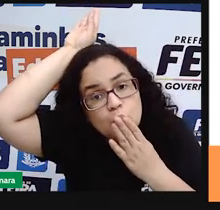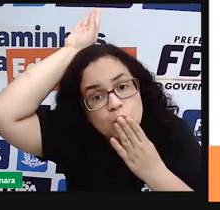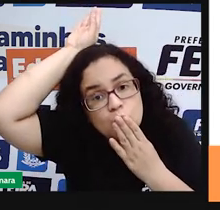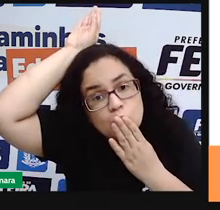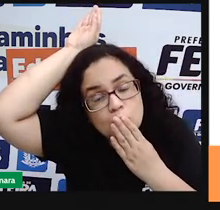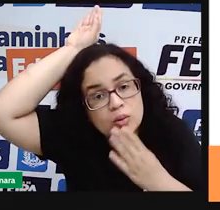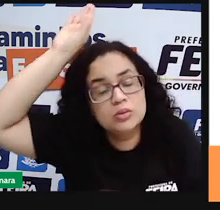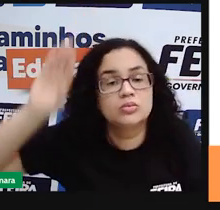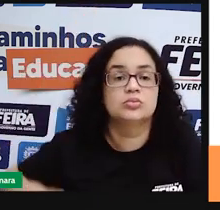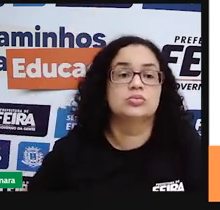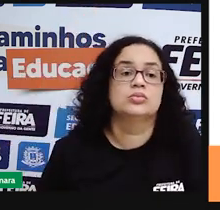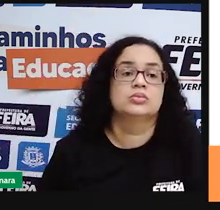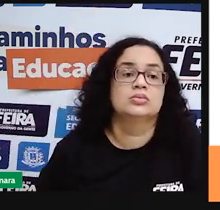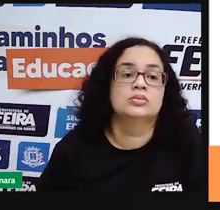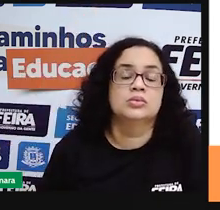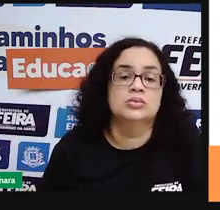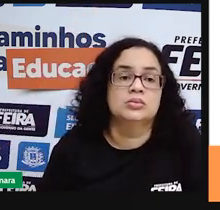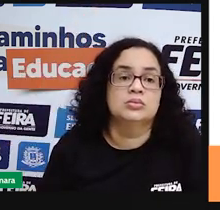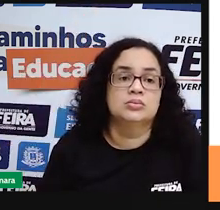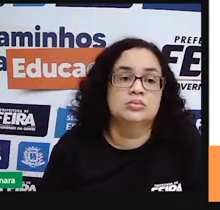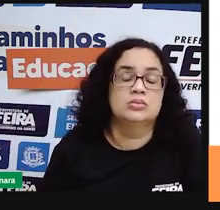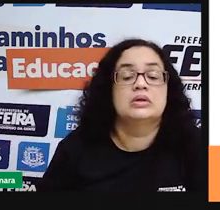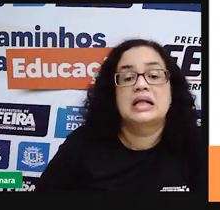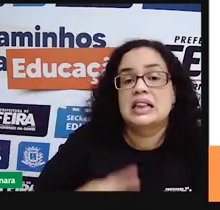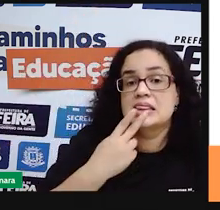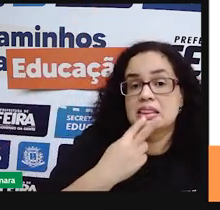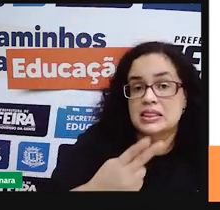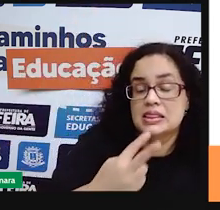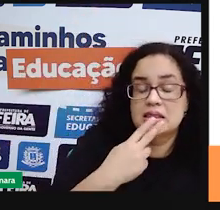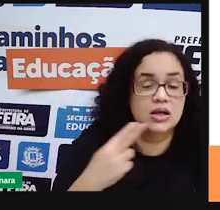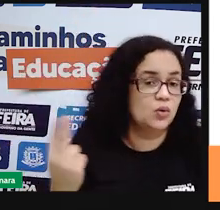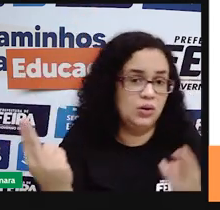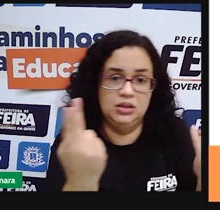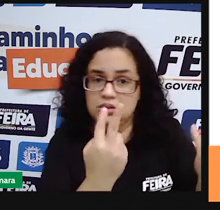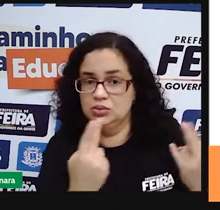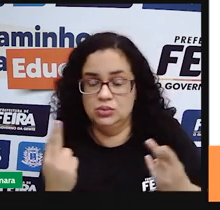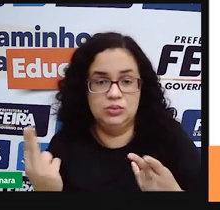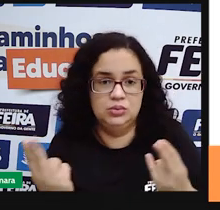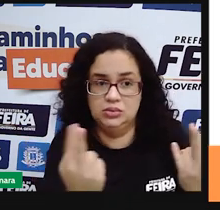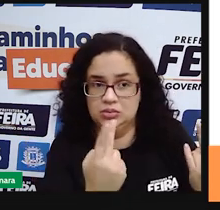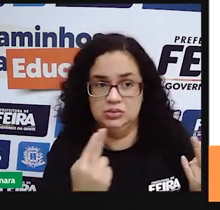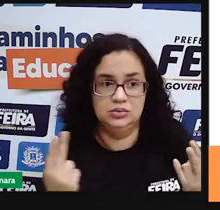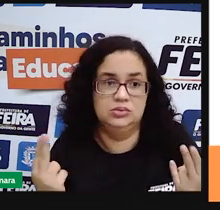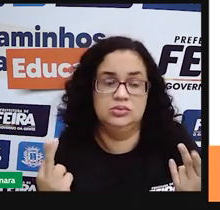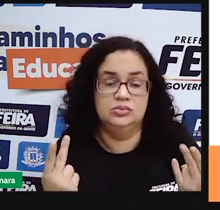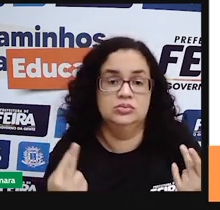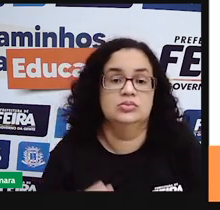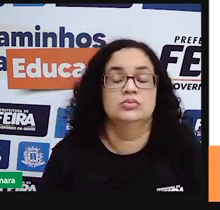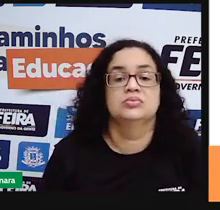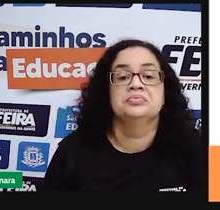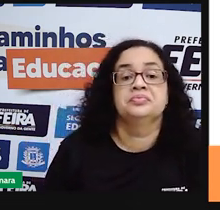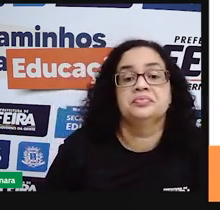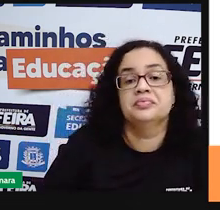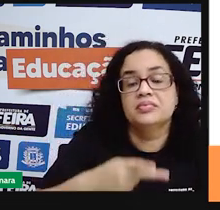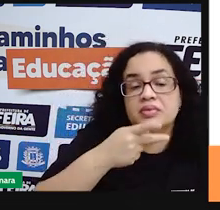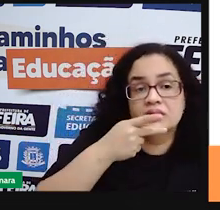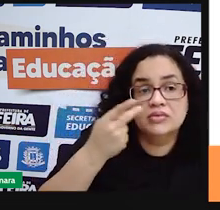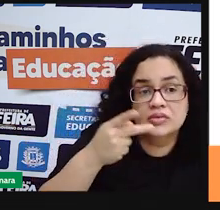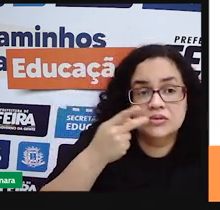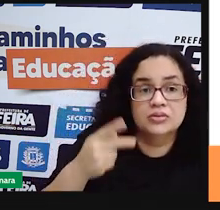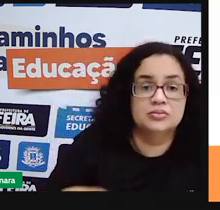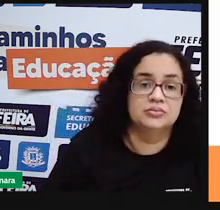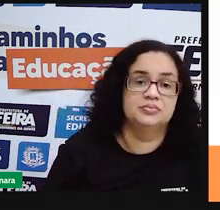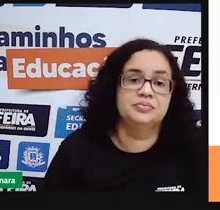língua né são a língua fica igual permanece igual quando a gente fala de etnia indígena.